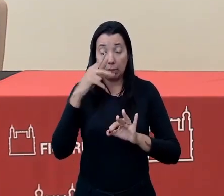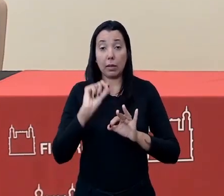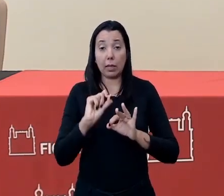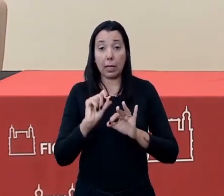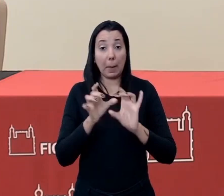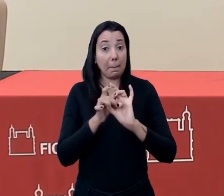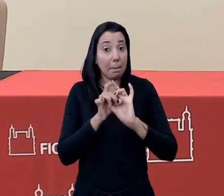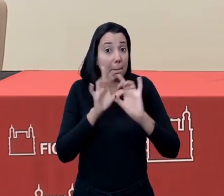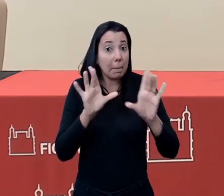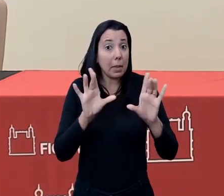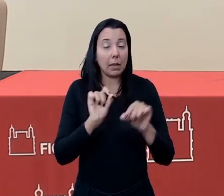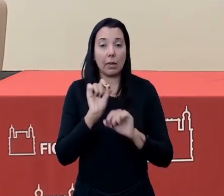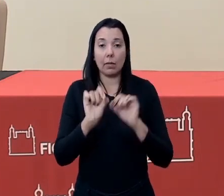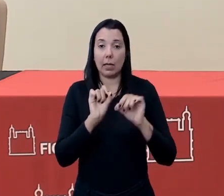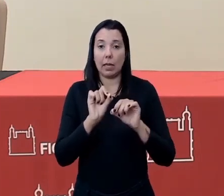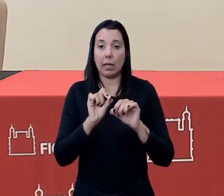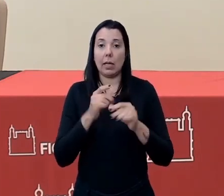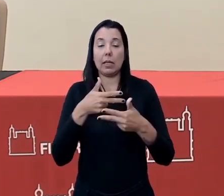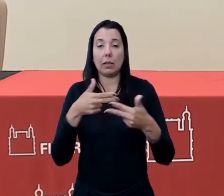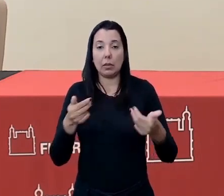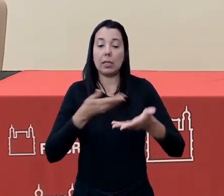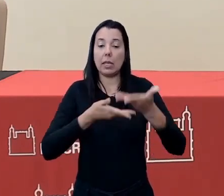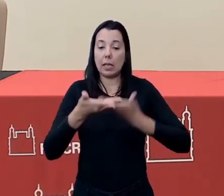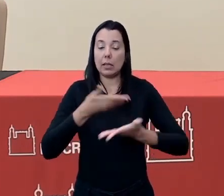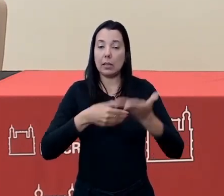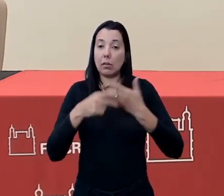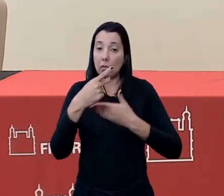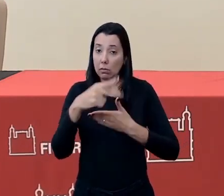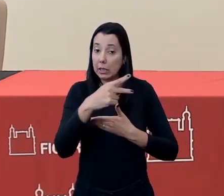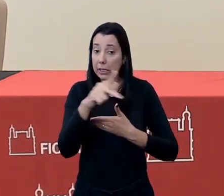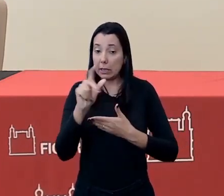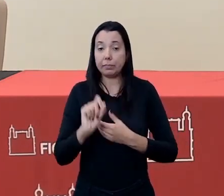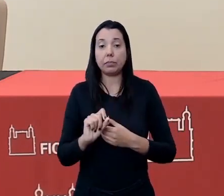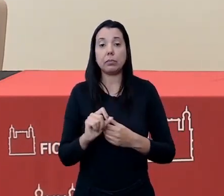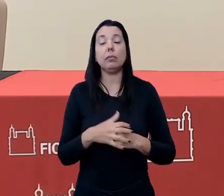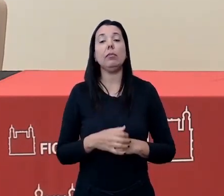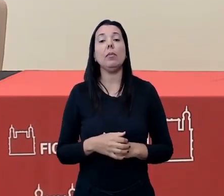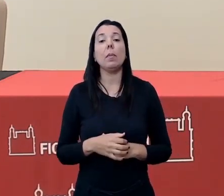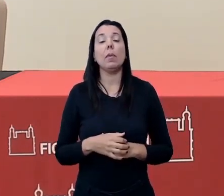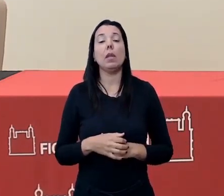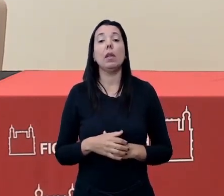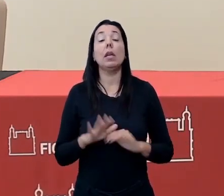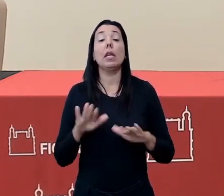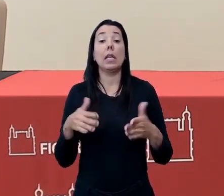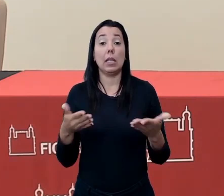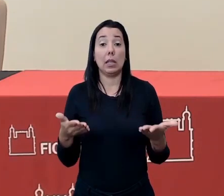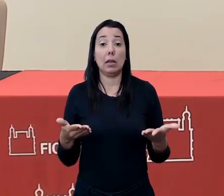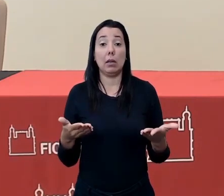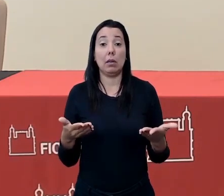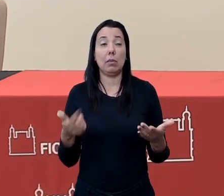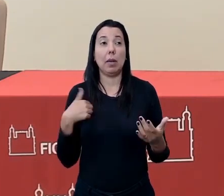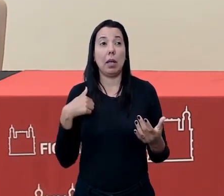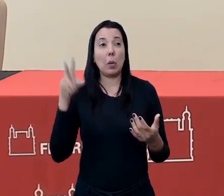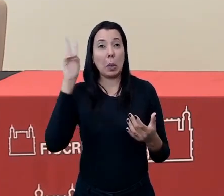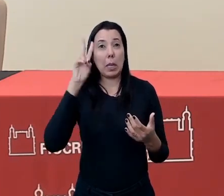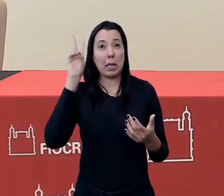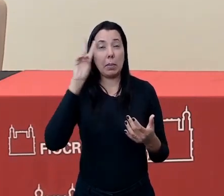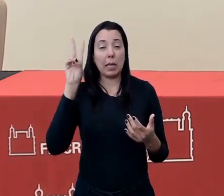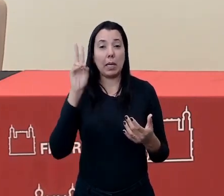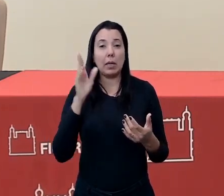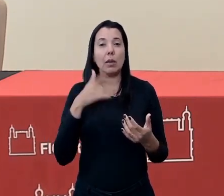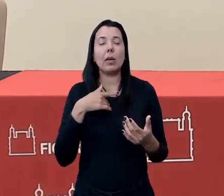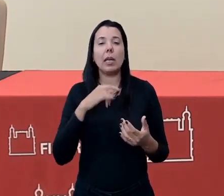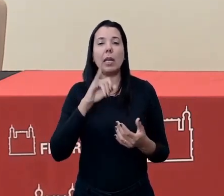gente permita essa interlocução com vocês. Então, assim, para os que... Então, eu resgatei essa questão do